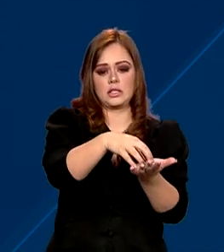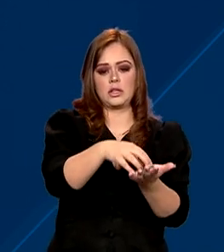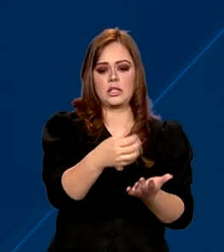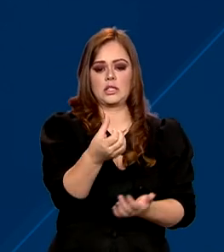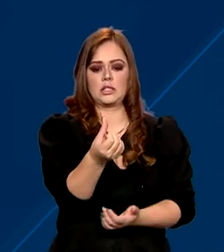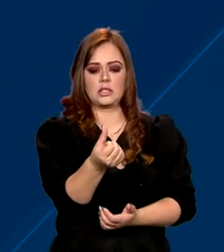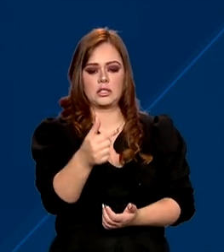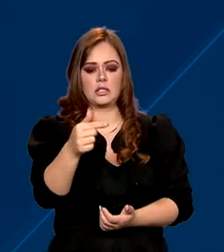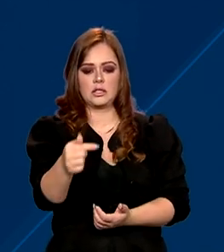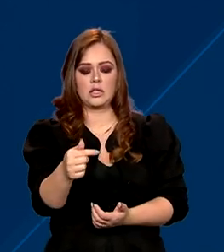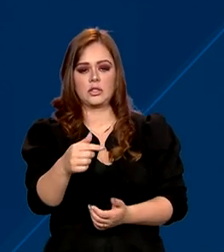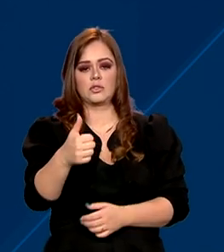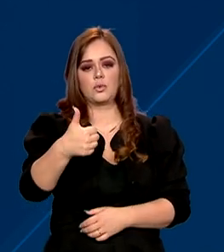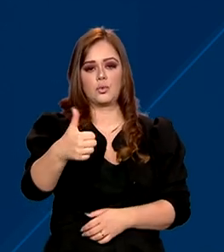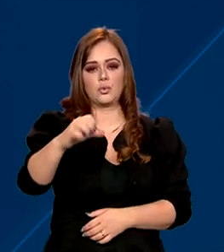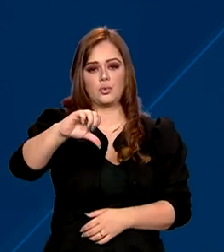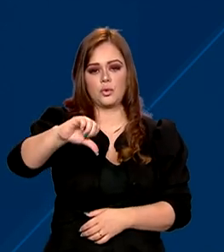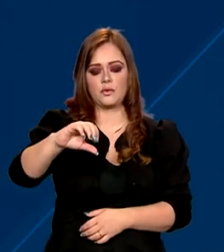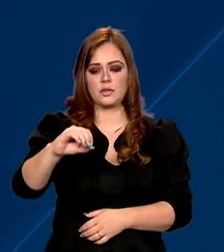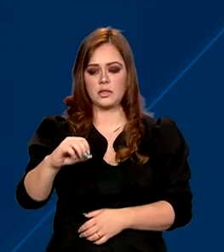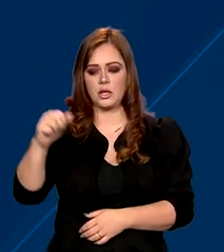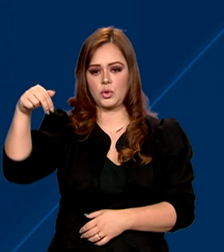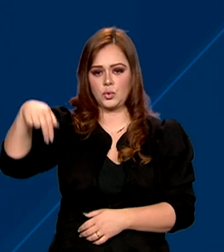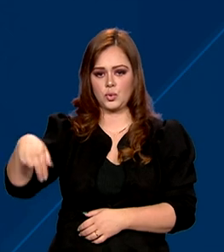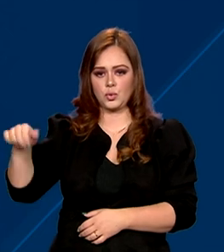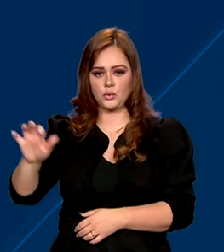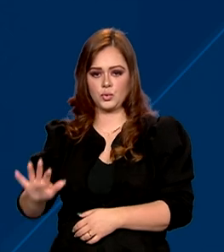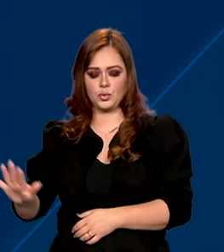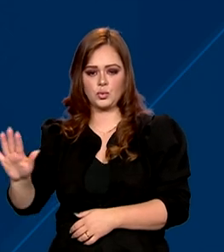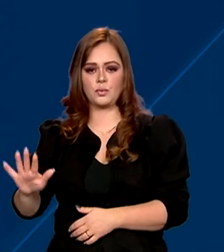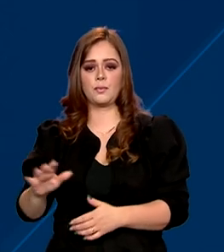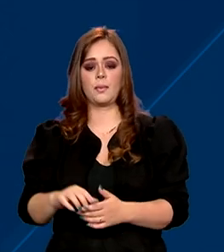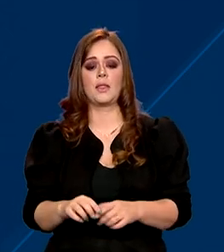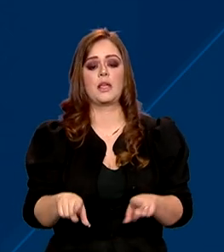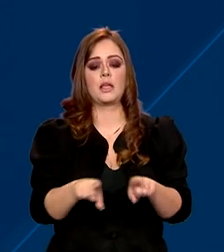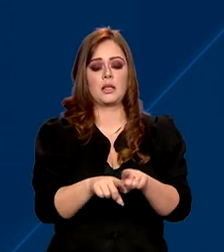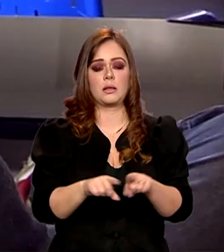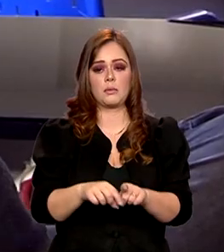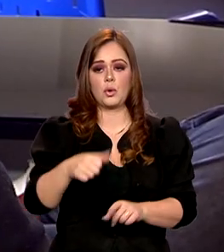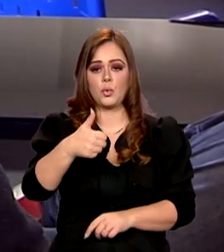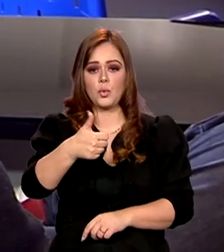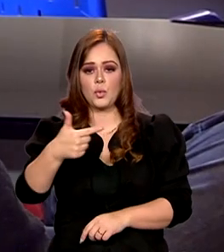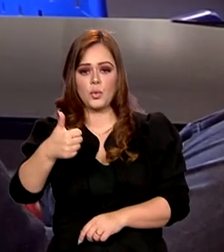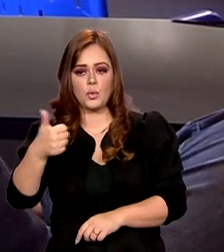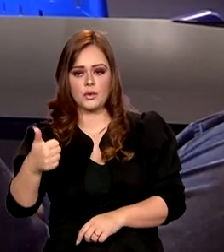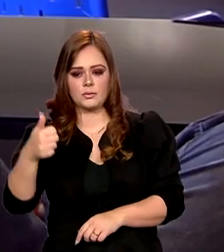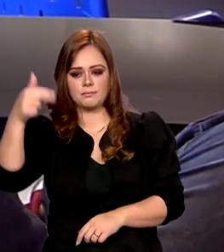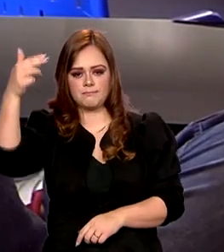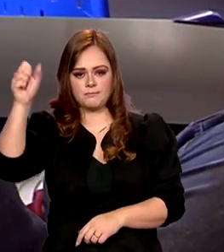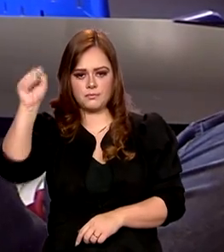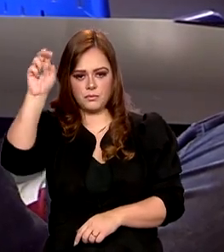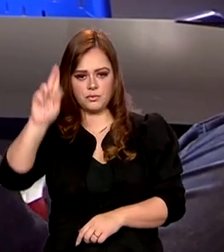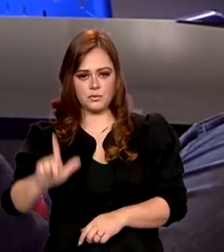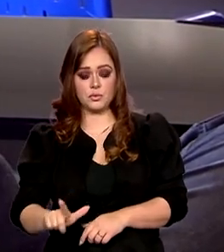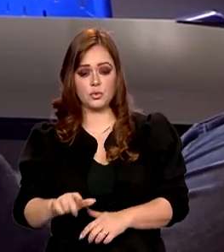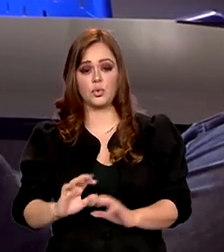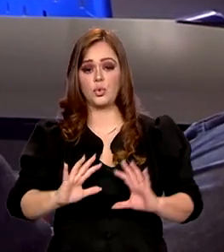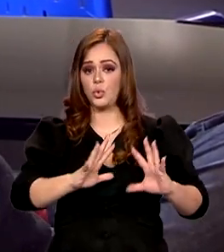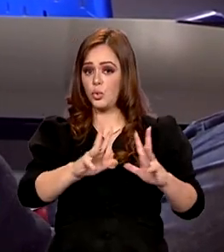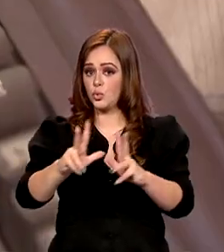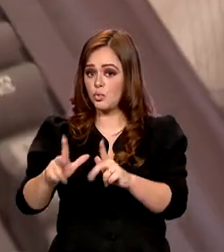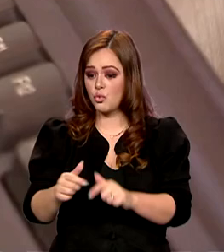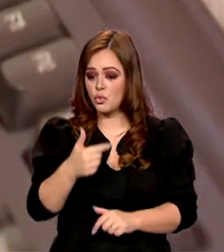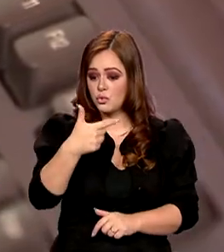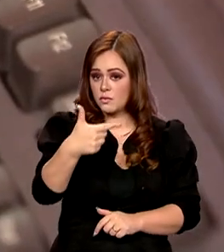190 no sudeste e 121 unidades na região sul. Todos os 26 estados e o